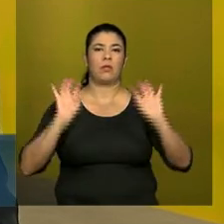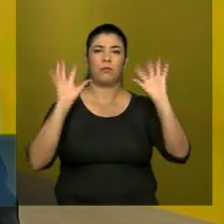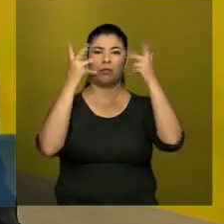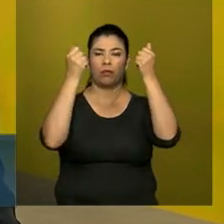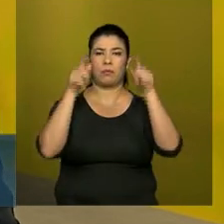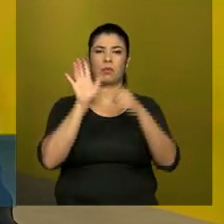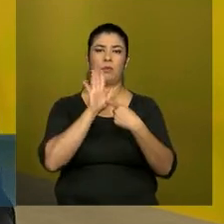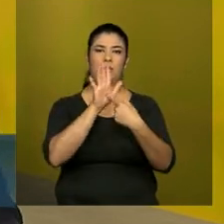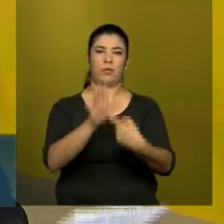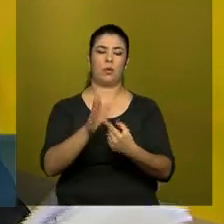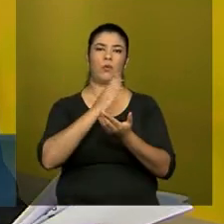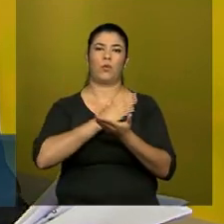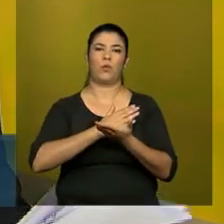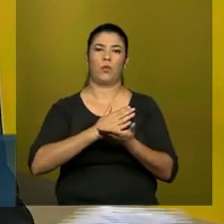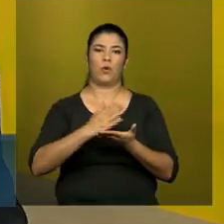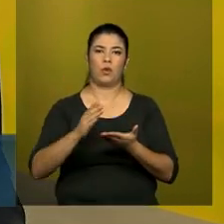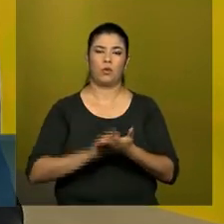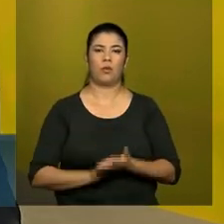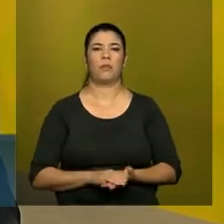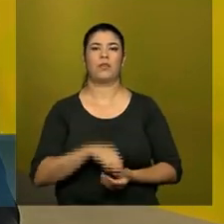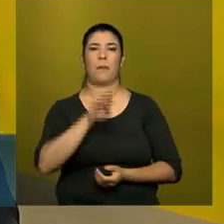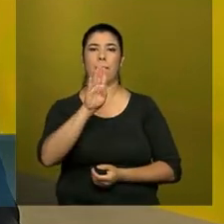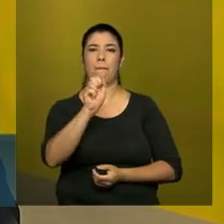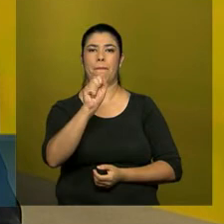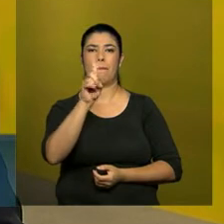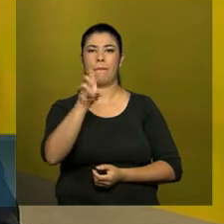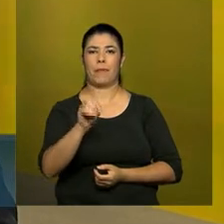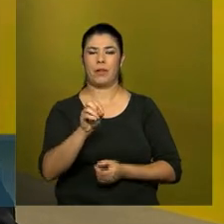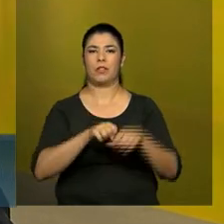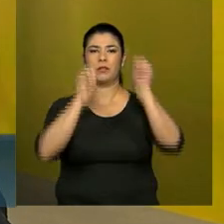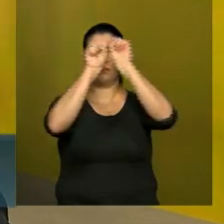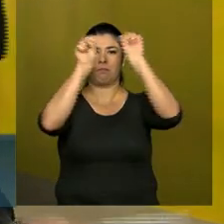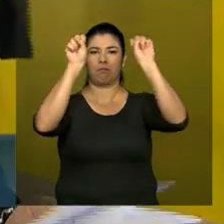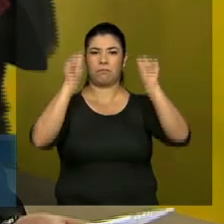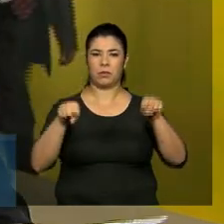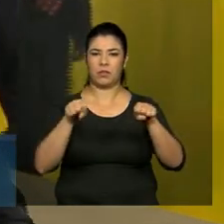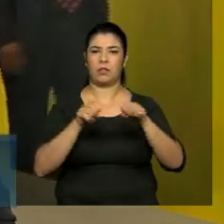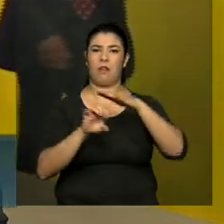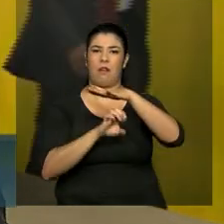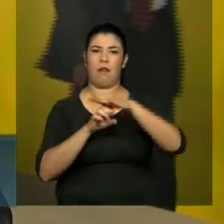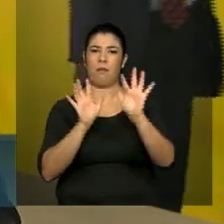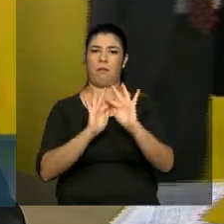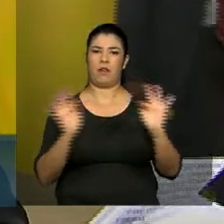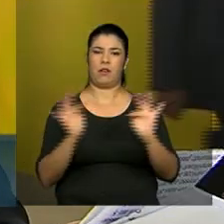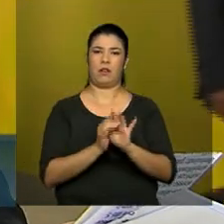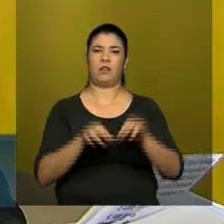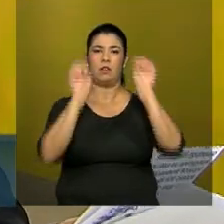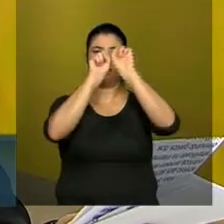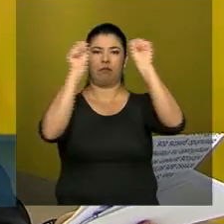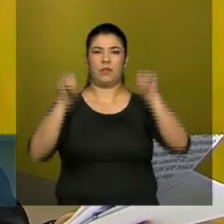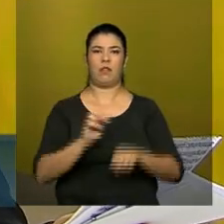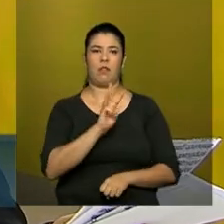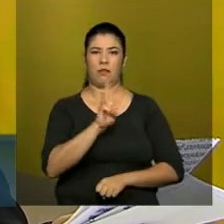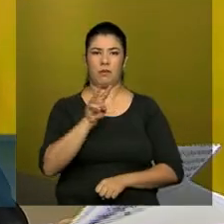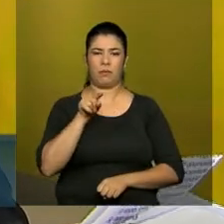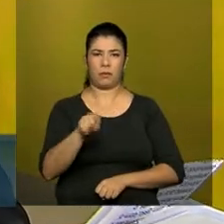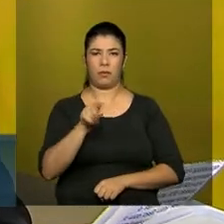da baixa automática de empresas por meio do portal Empresa Simples, disponível no site www